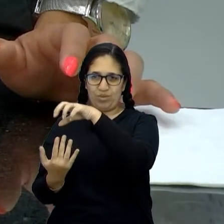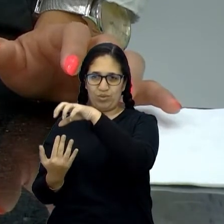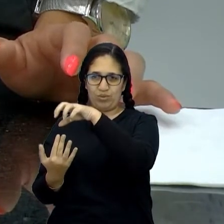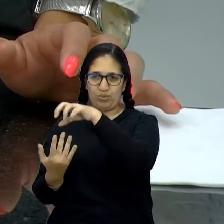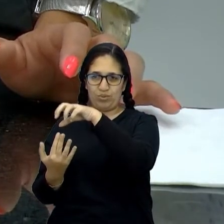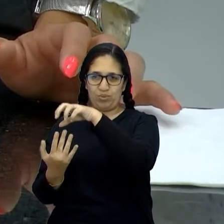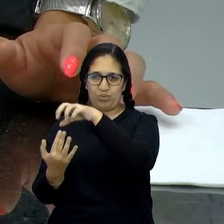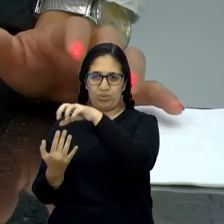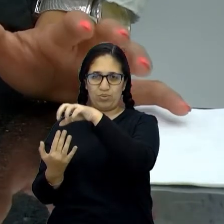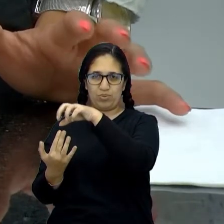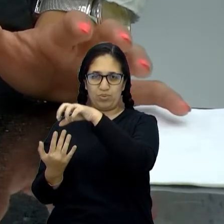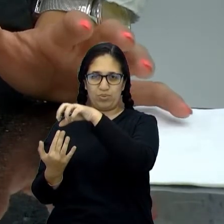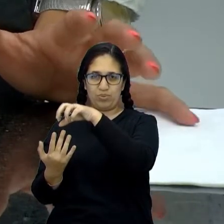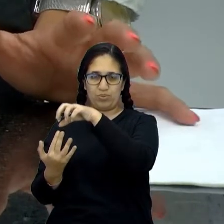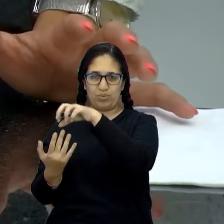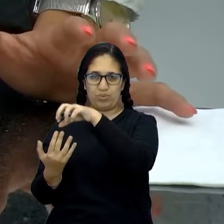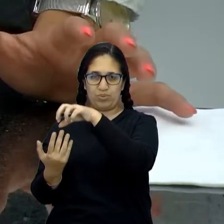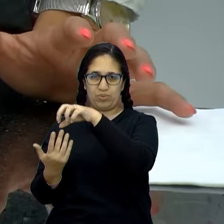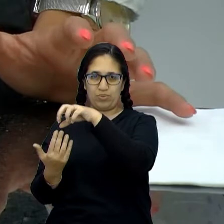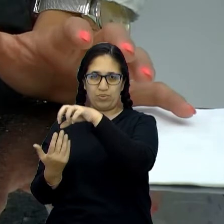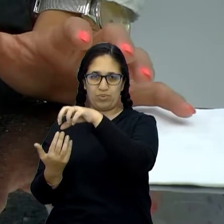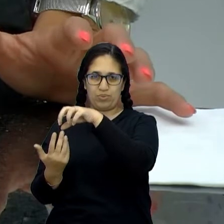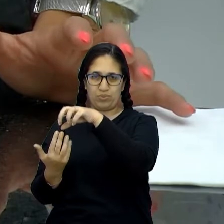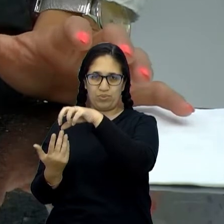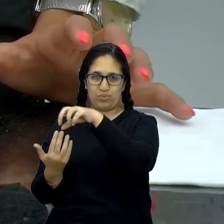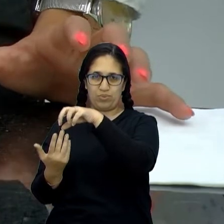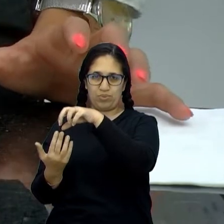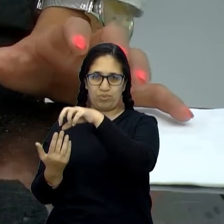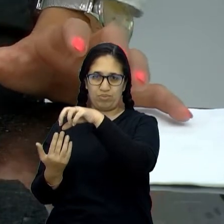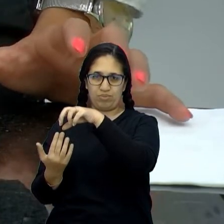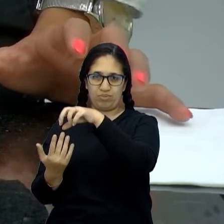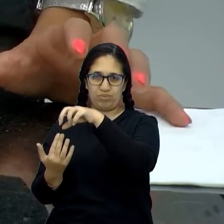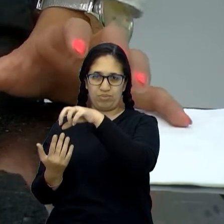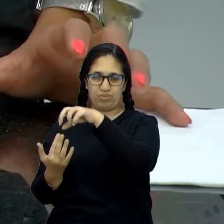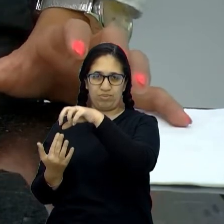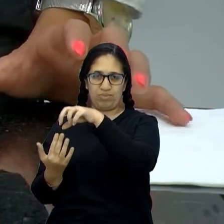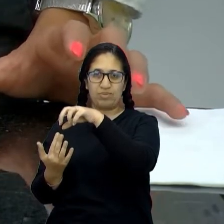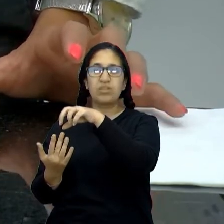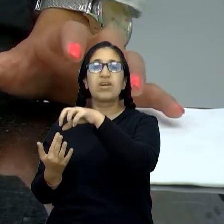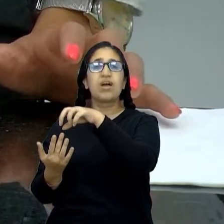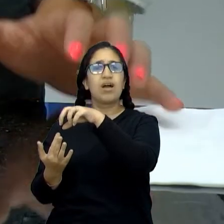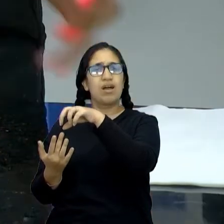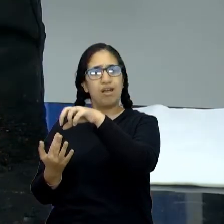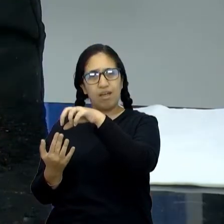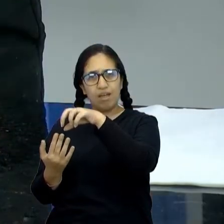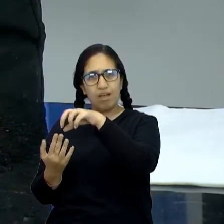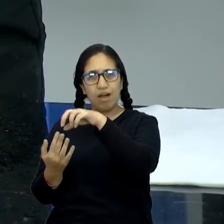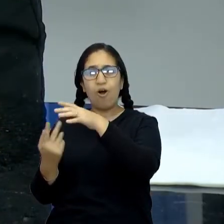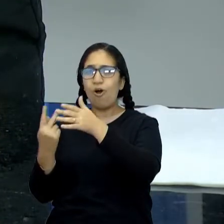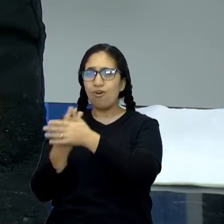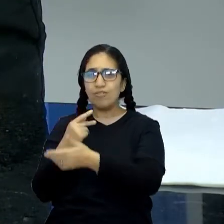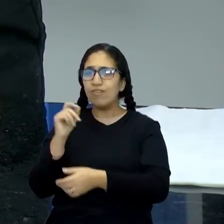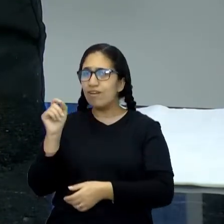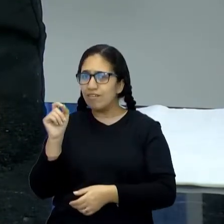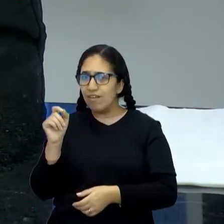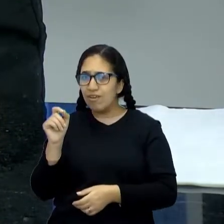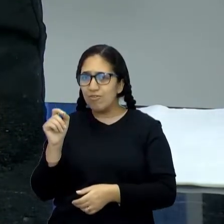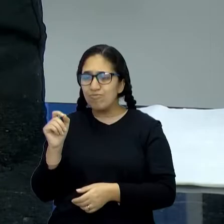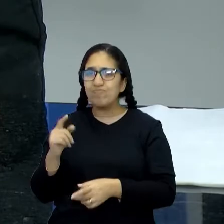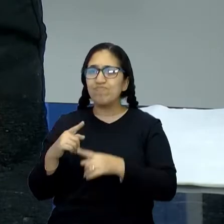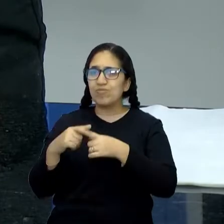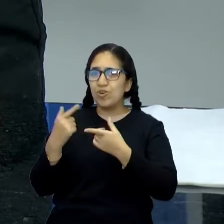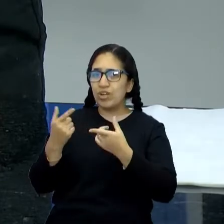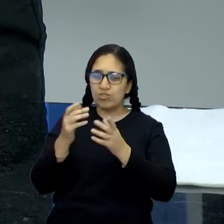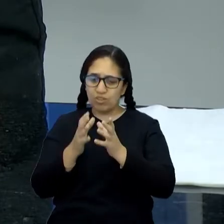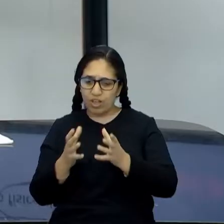pra ver se ela vai estourar e quanto tempo demora. O que acontece, ó, por isso que as caldeiras têm